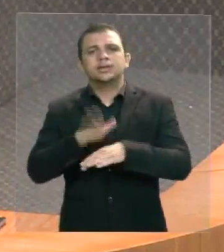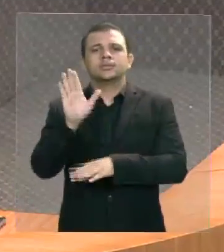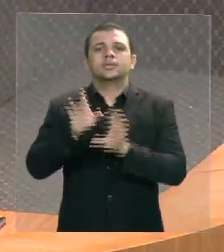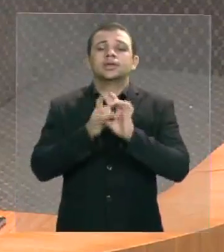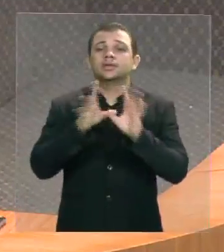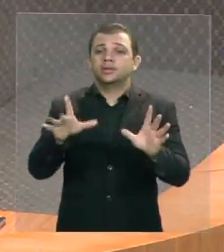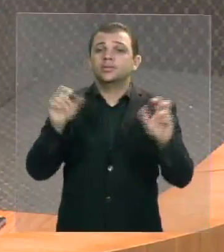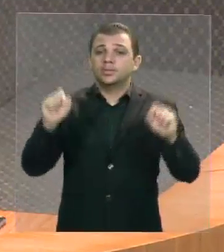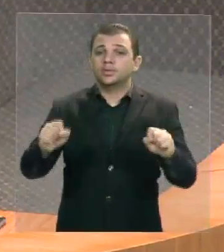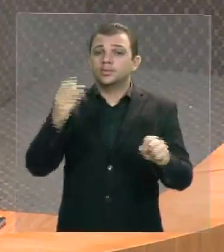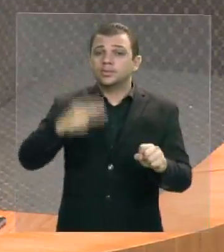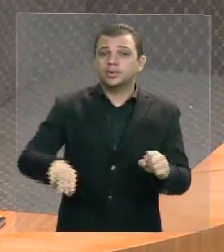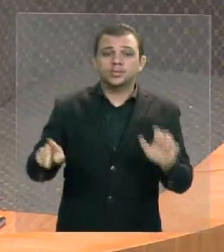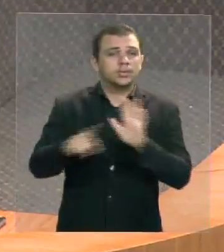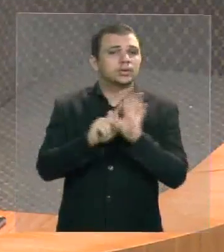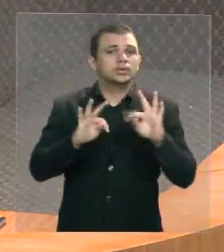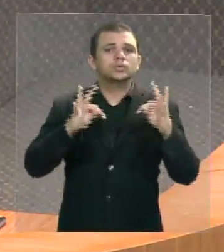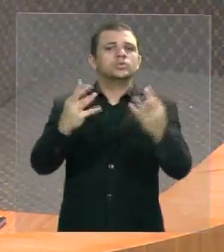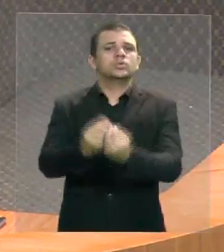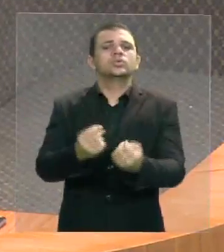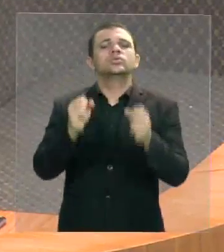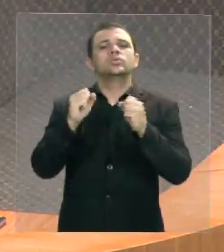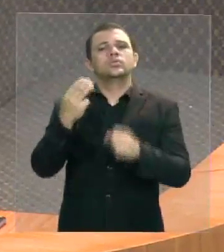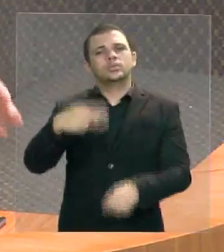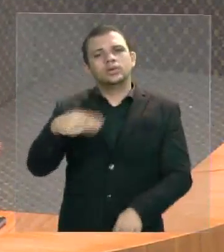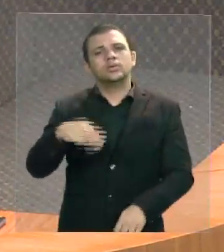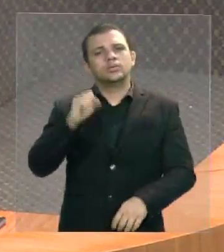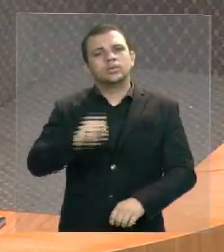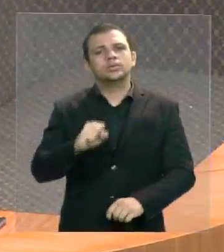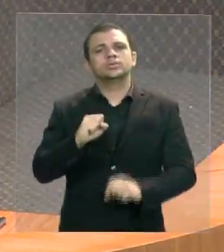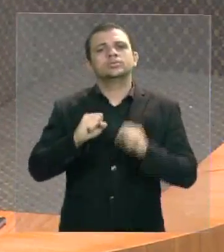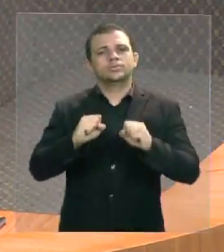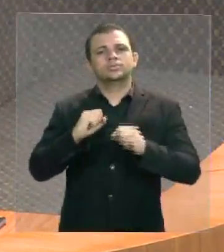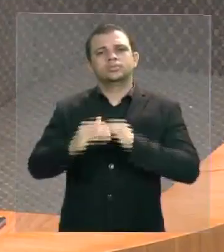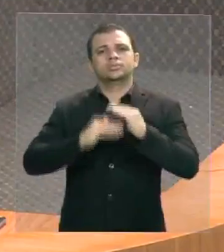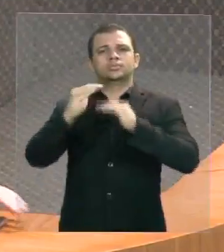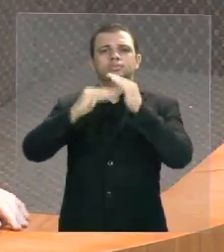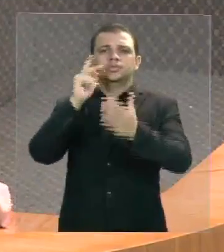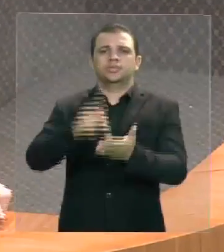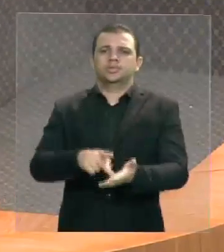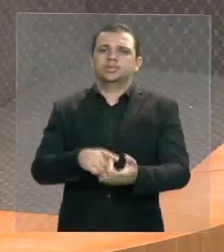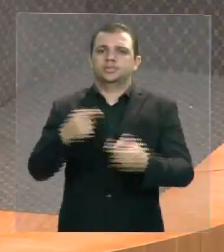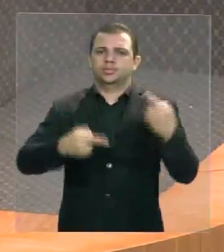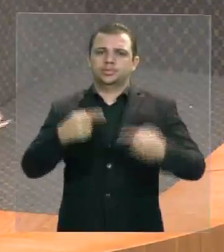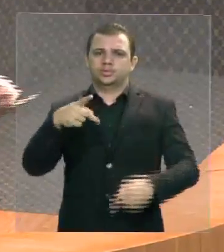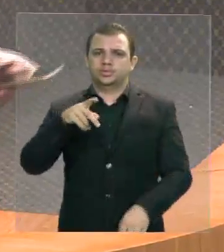considerado e melhorado o seu desenvolvimento humano investindo nessas políticas sociais era isso senhor presidente